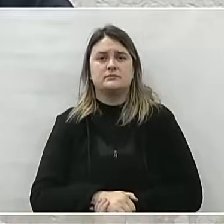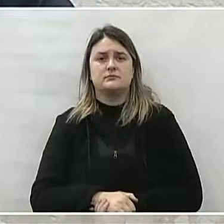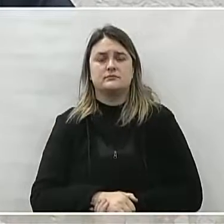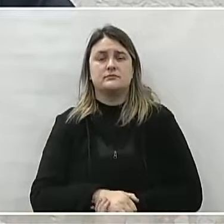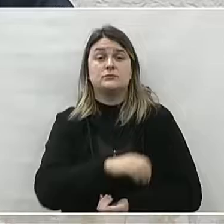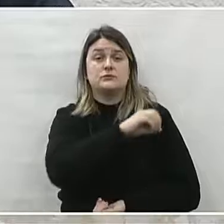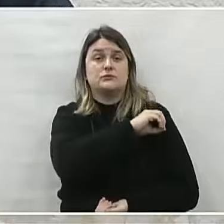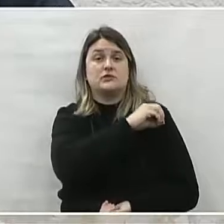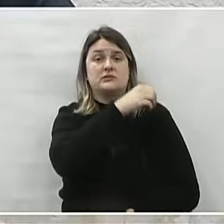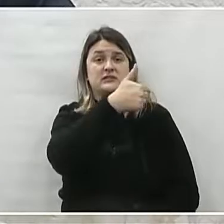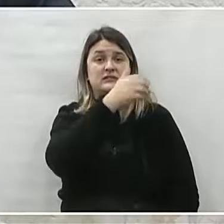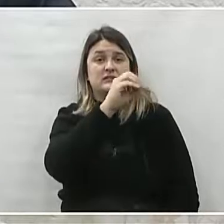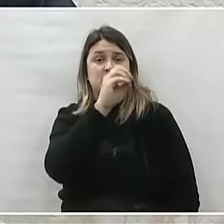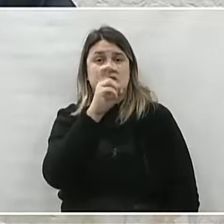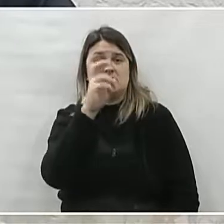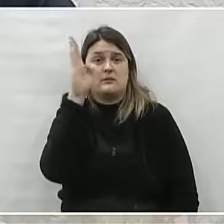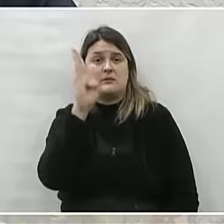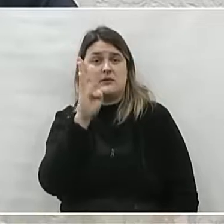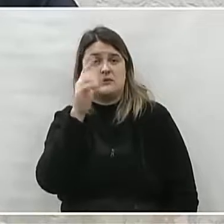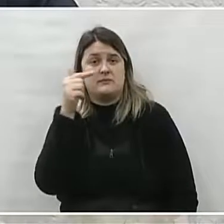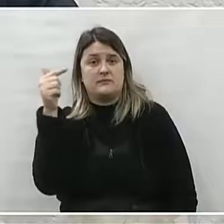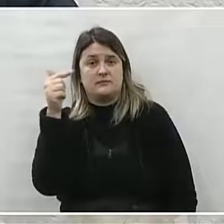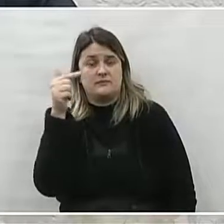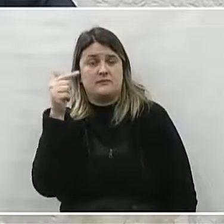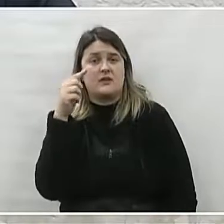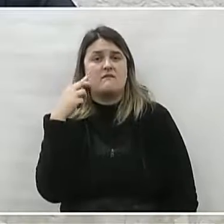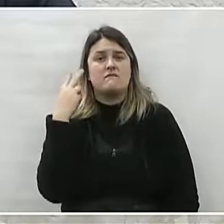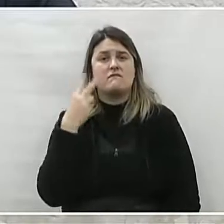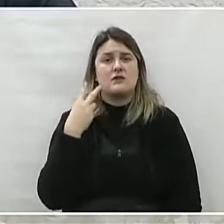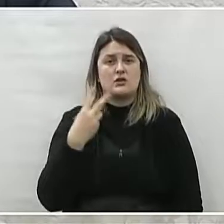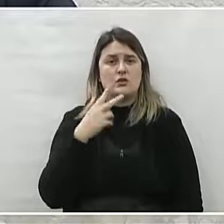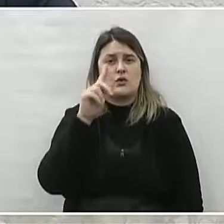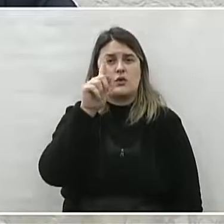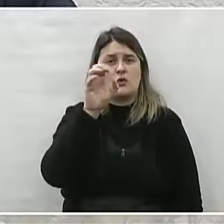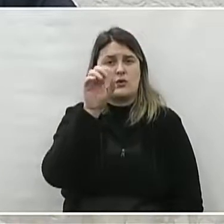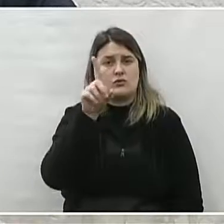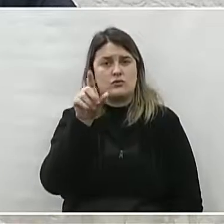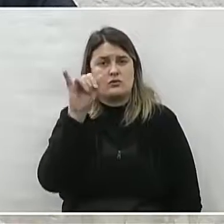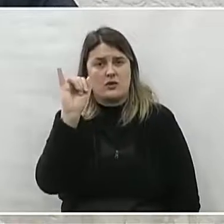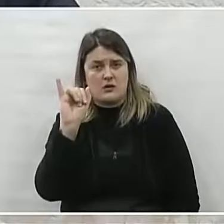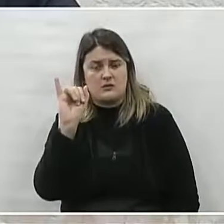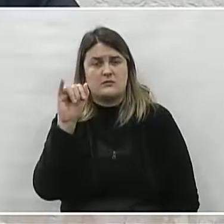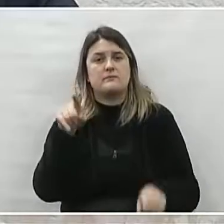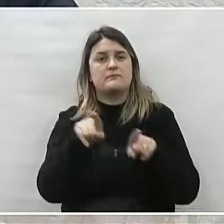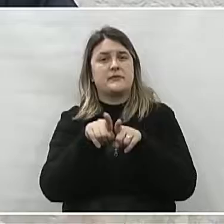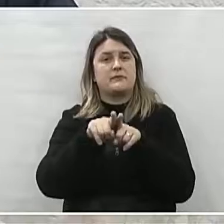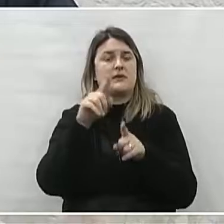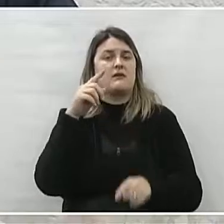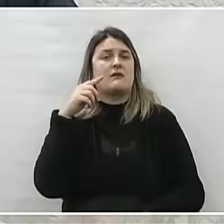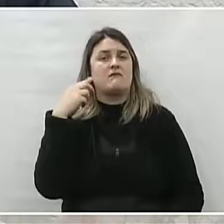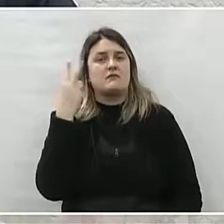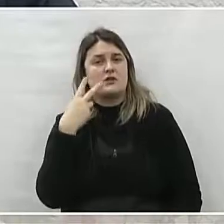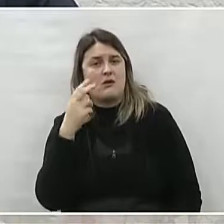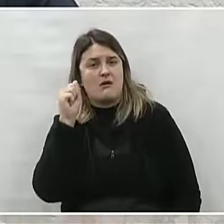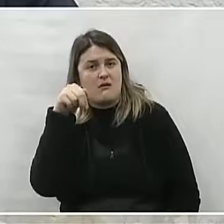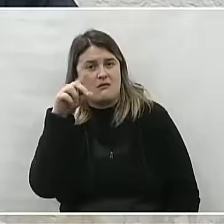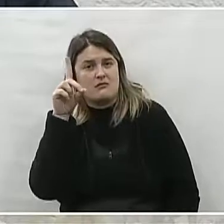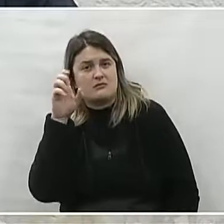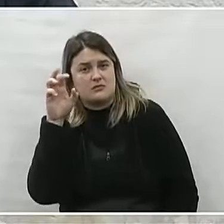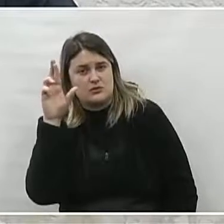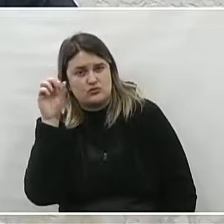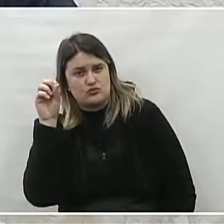Nº 105, de 2022, dos vereadores Edenilson de Godói, Anderson Cripa e Luiz Cardoso.